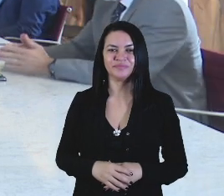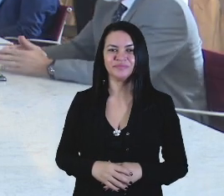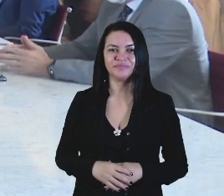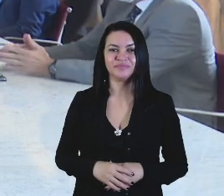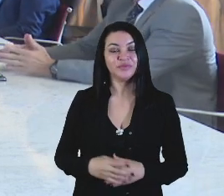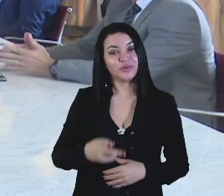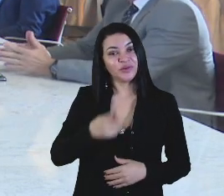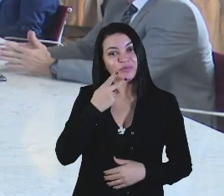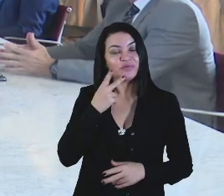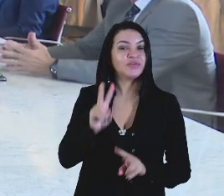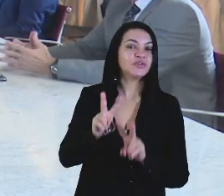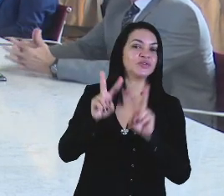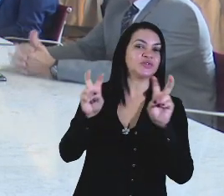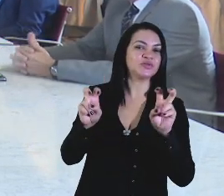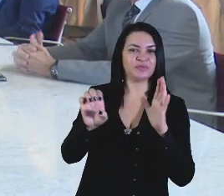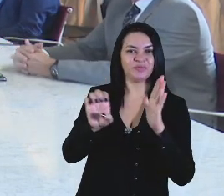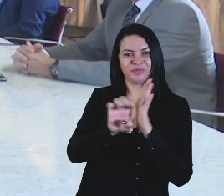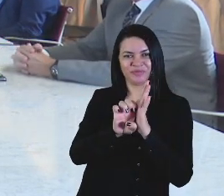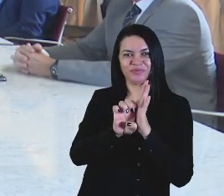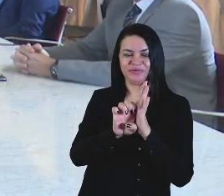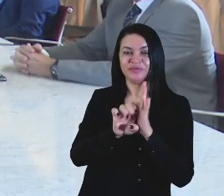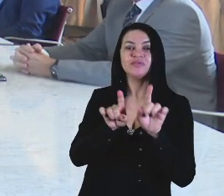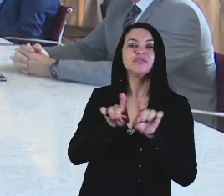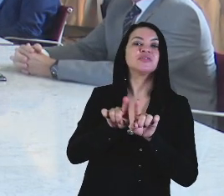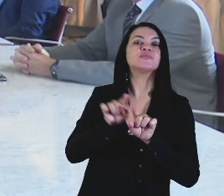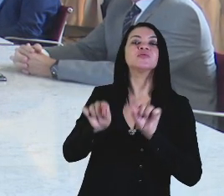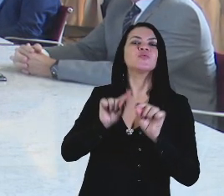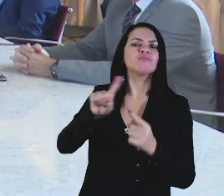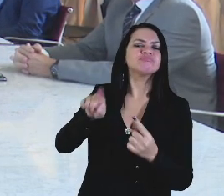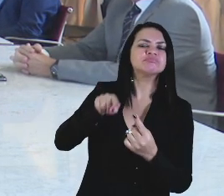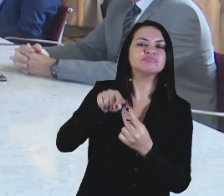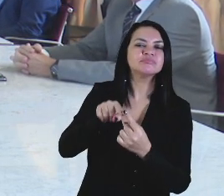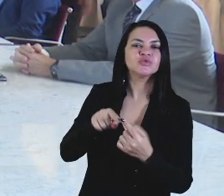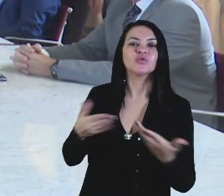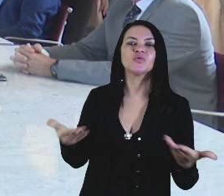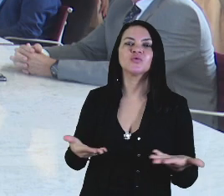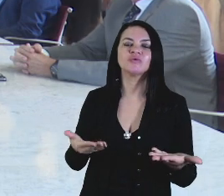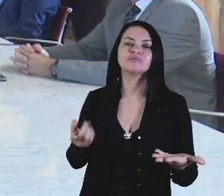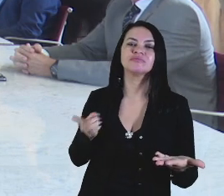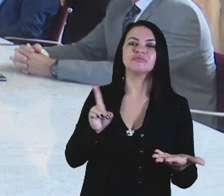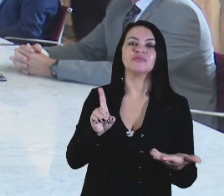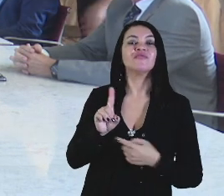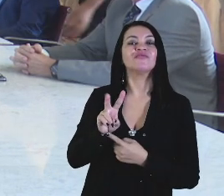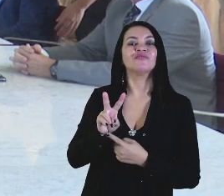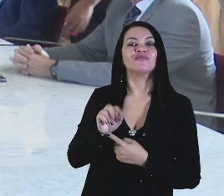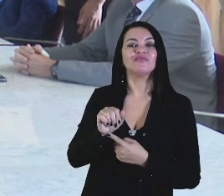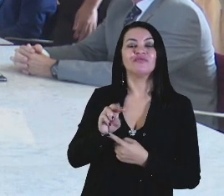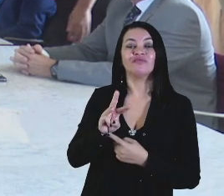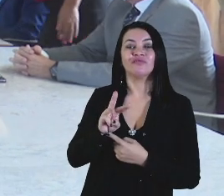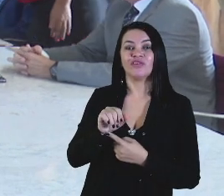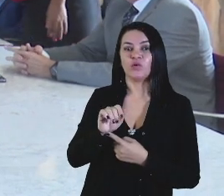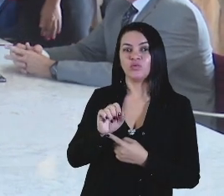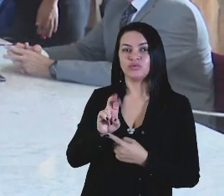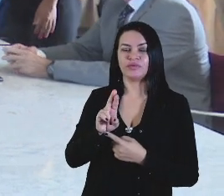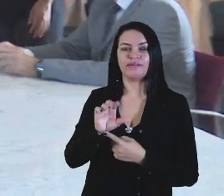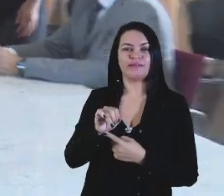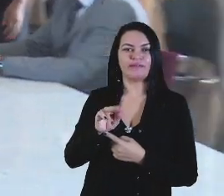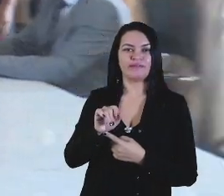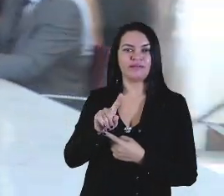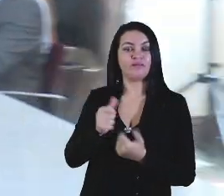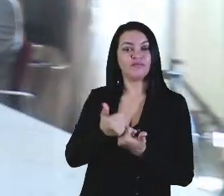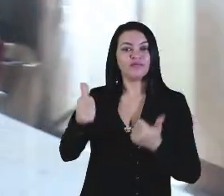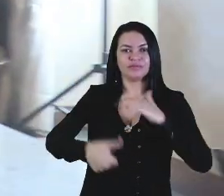Para falar sobre o edital e o que ele prevê, ouviremos o senhor Walter Canales, vice-reitor da Universidade